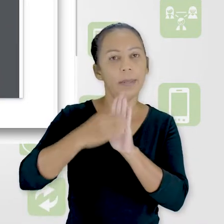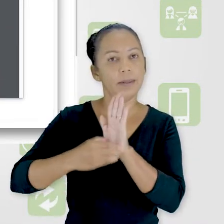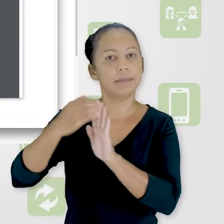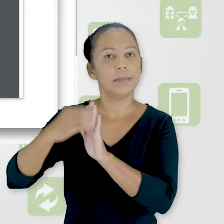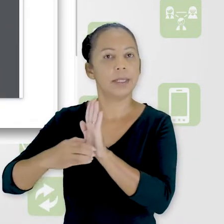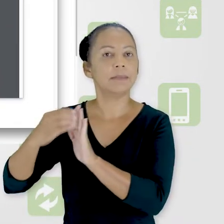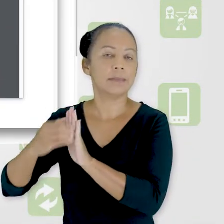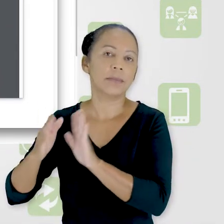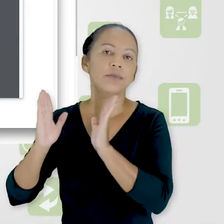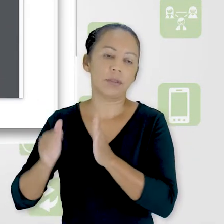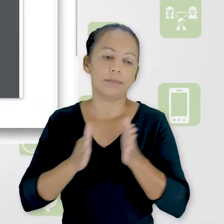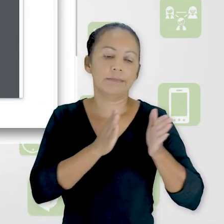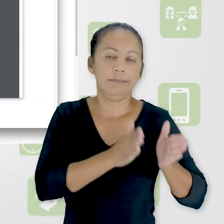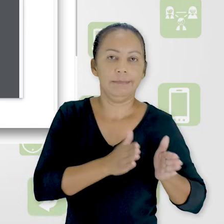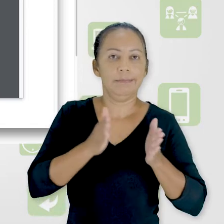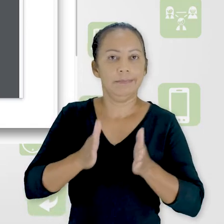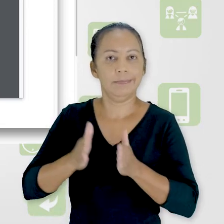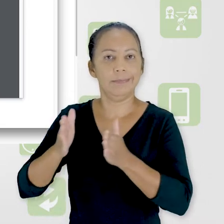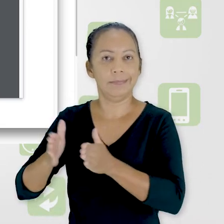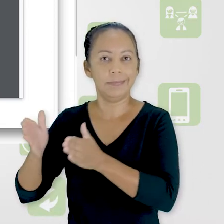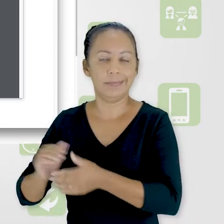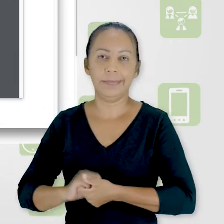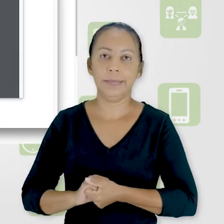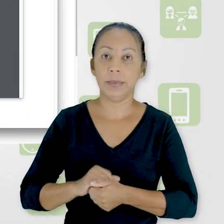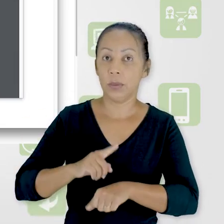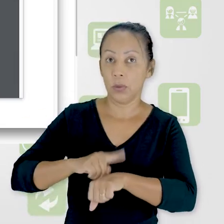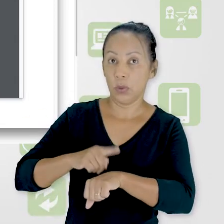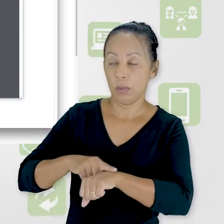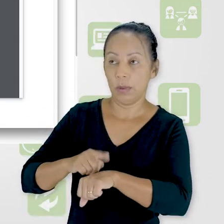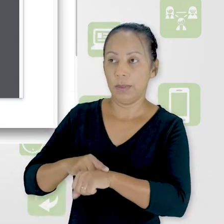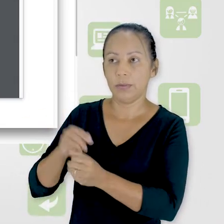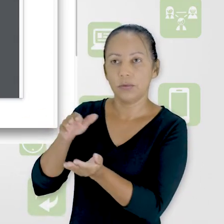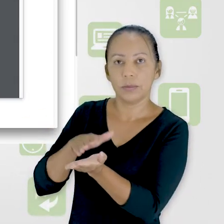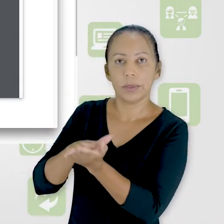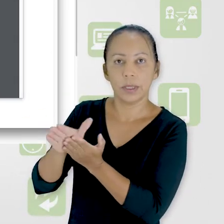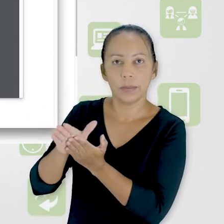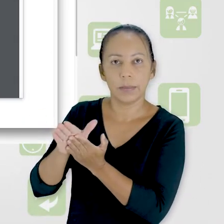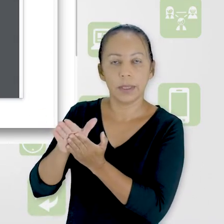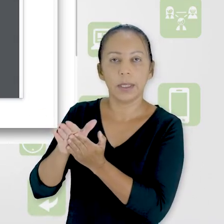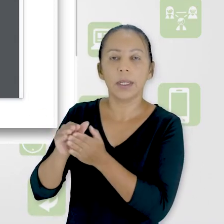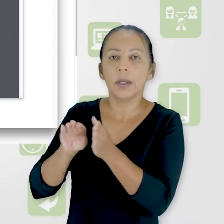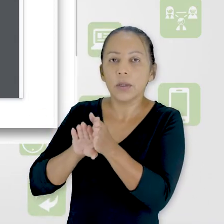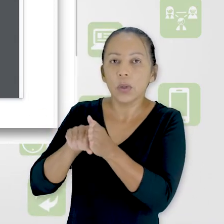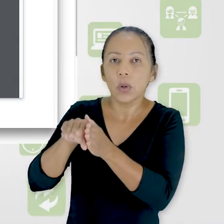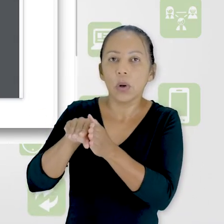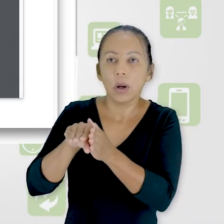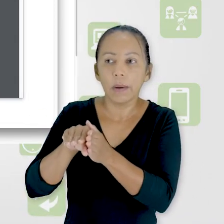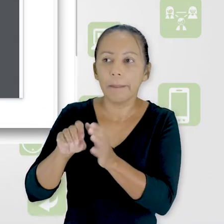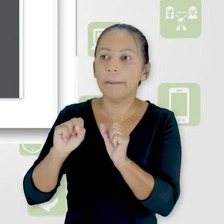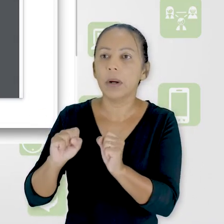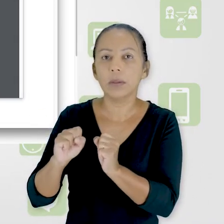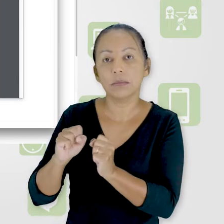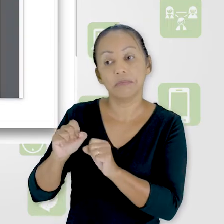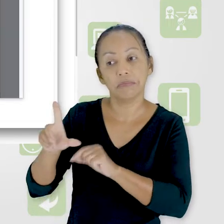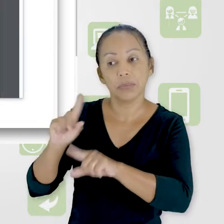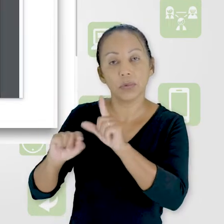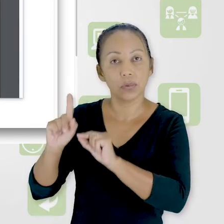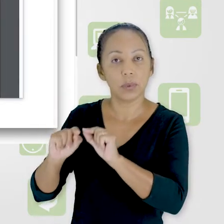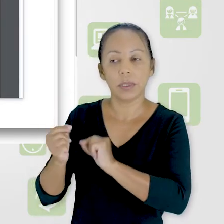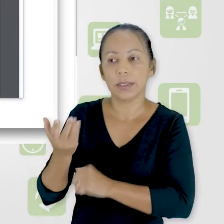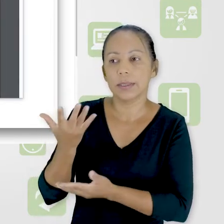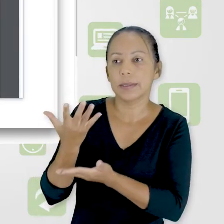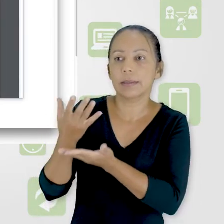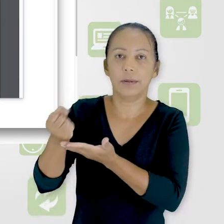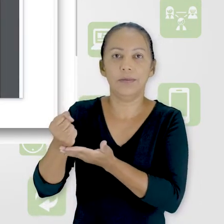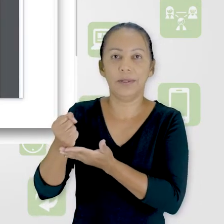tá certo? Então, aqui na hora de imprimir, no Google Chrome, por exemplo, você pode escolher salvar como PDF ou imprimir na sua